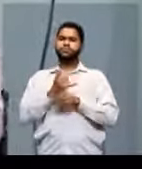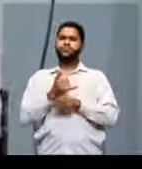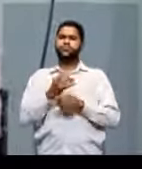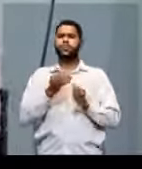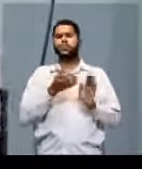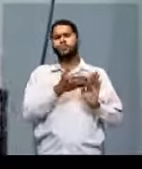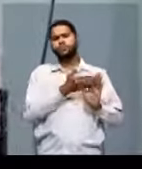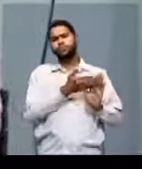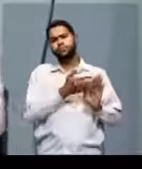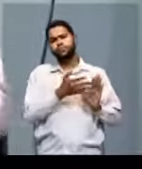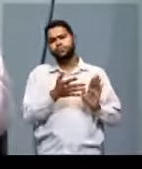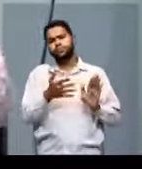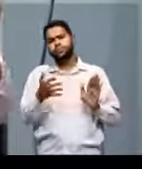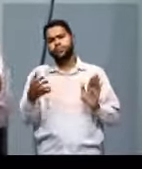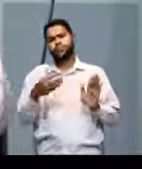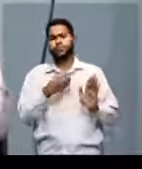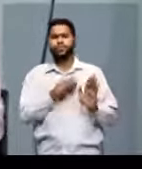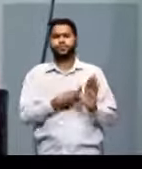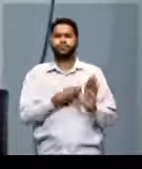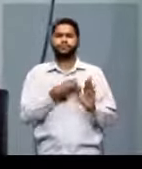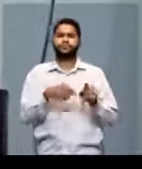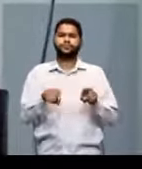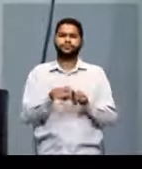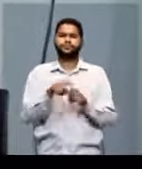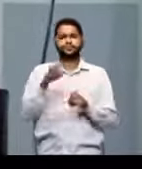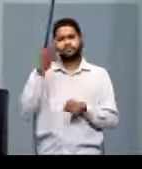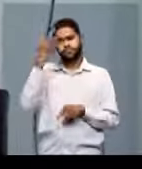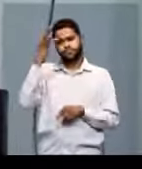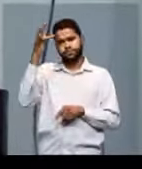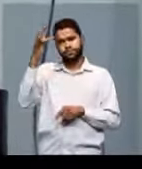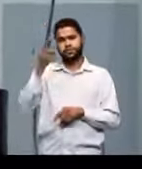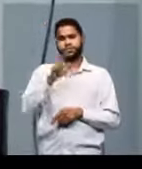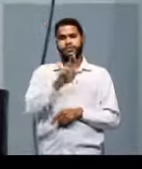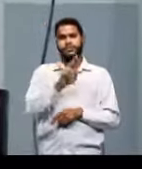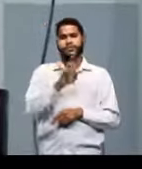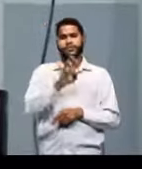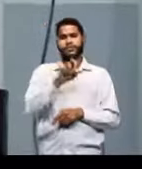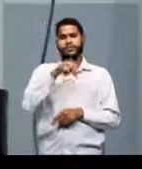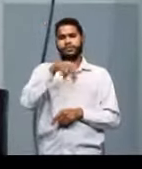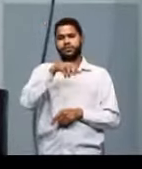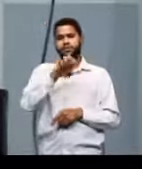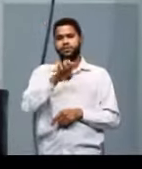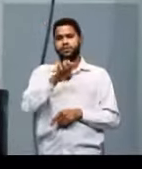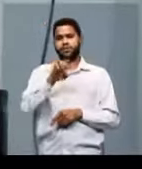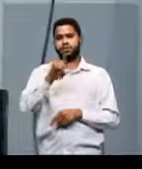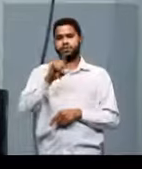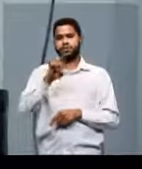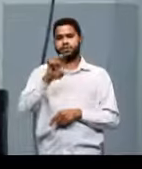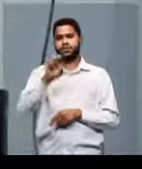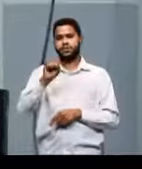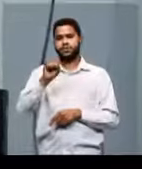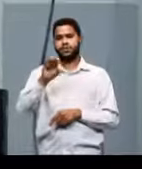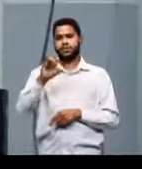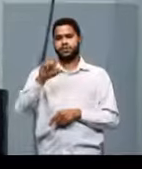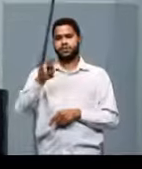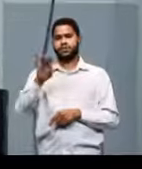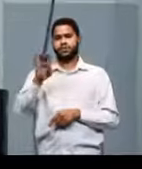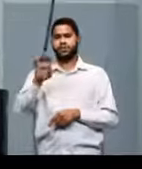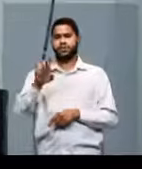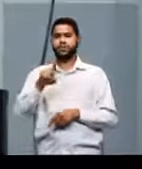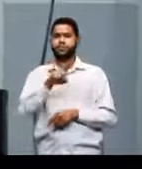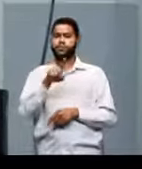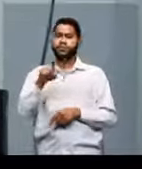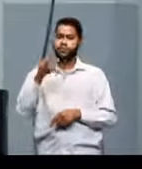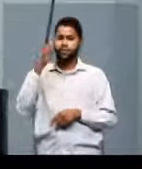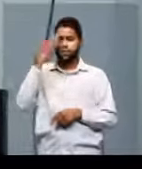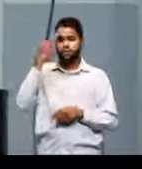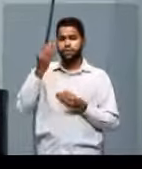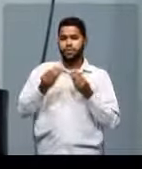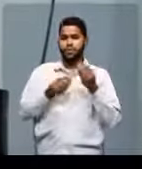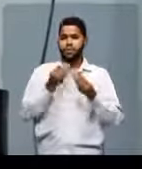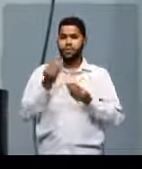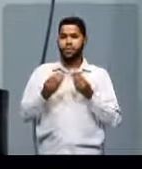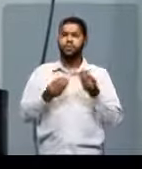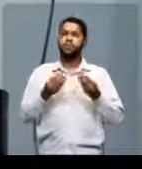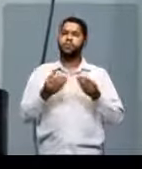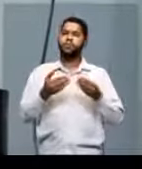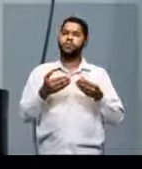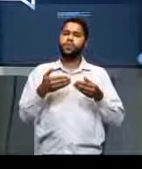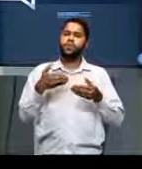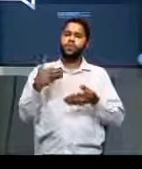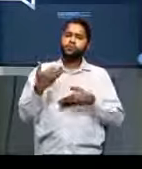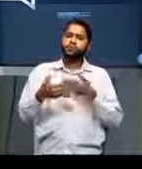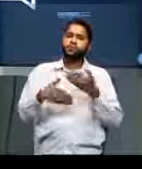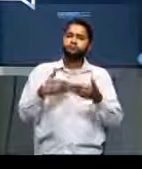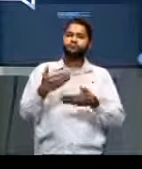trajetória de vida e da filosofia do René Descartes, que você vai entender um pouco mais sobre o racionalismo moderno.